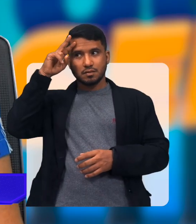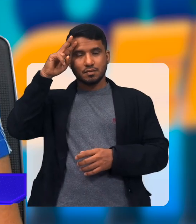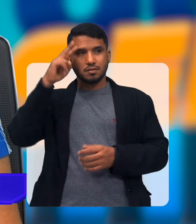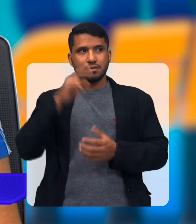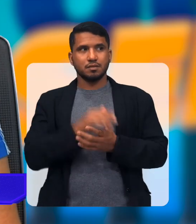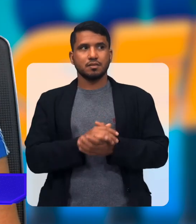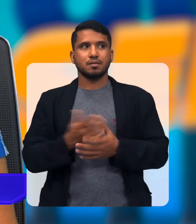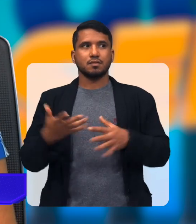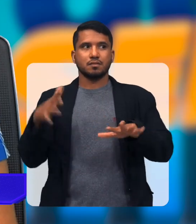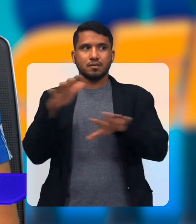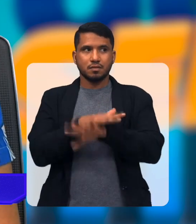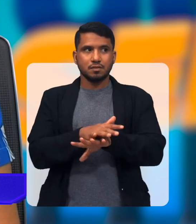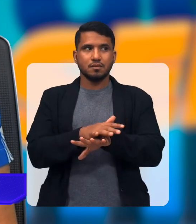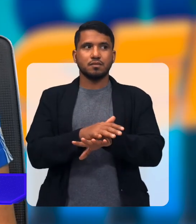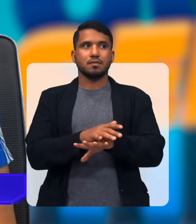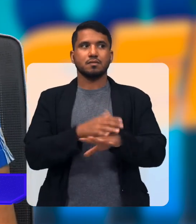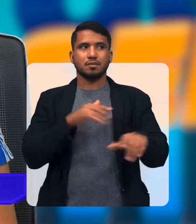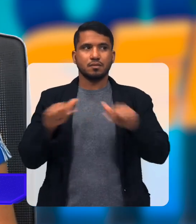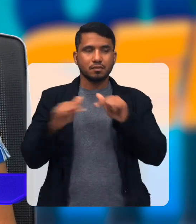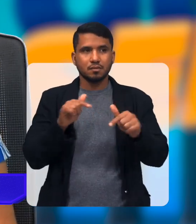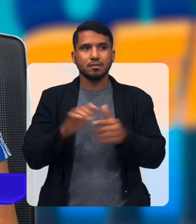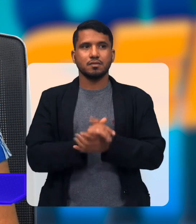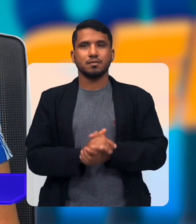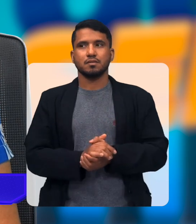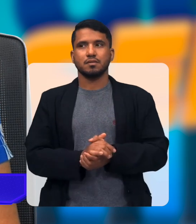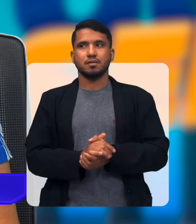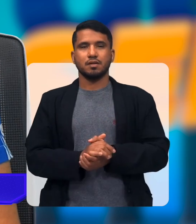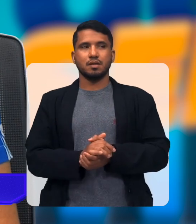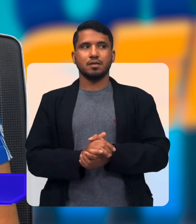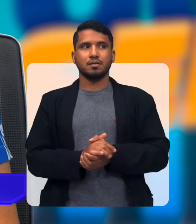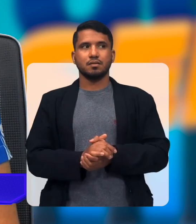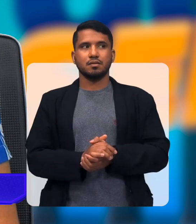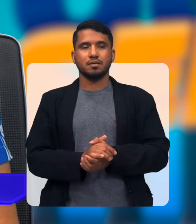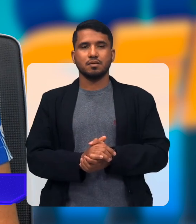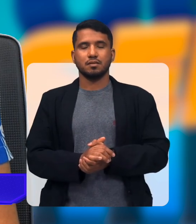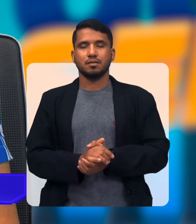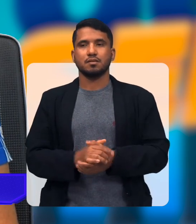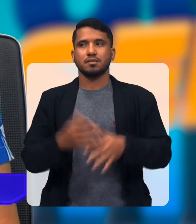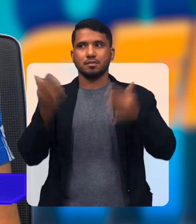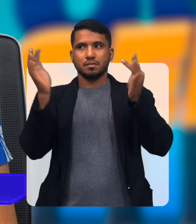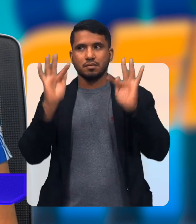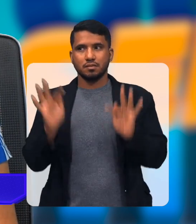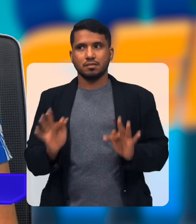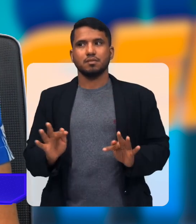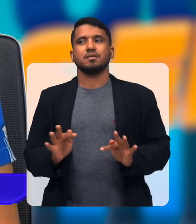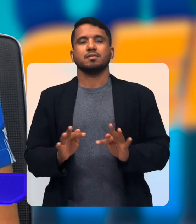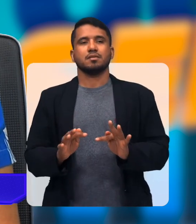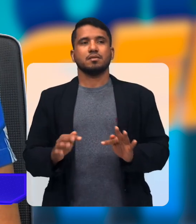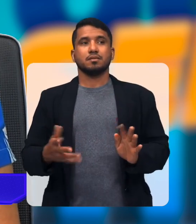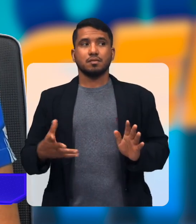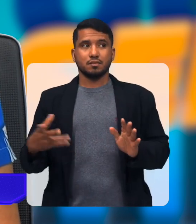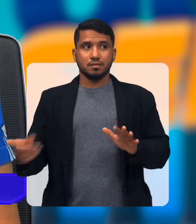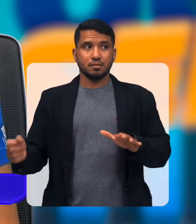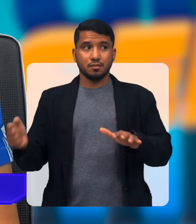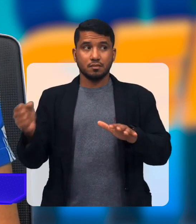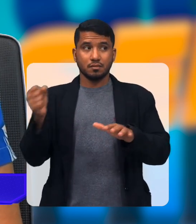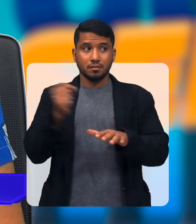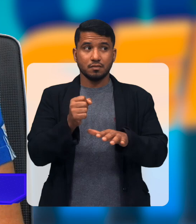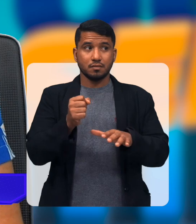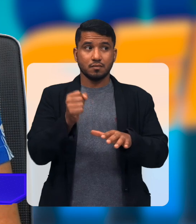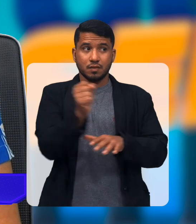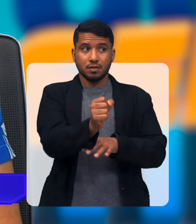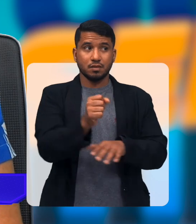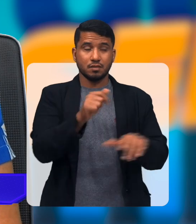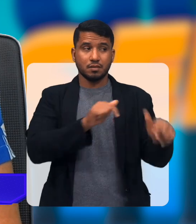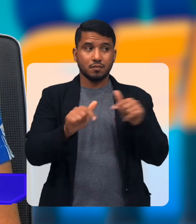histórias A questão da inclusão Sim Ao trabalho A gente fica muito feliz Quando um assistido nosso